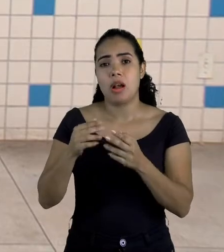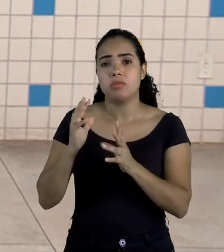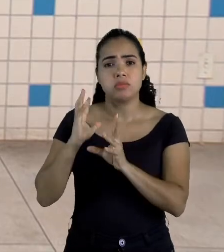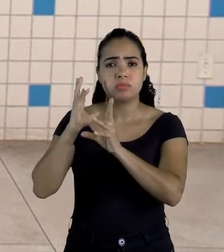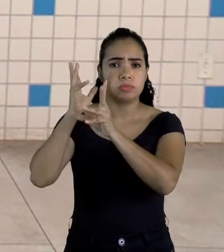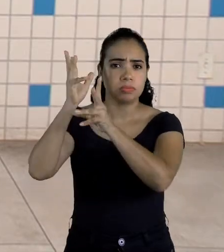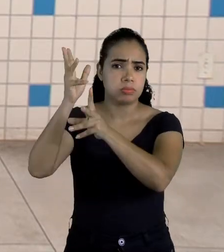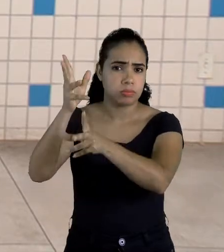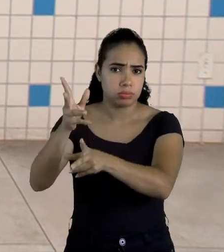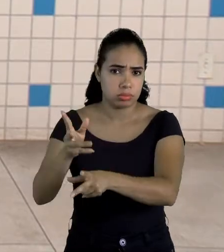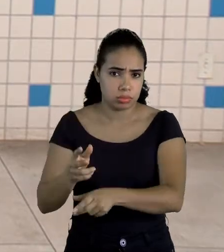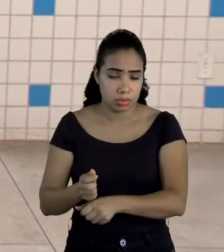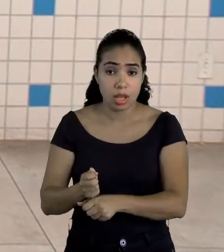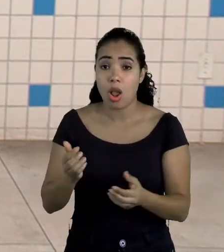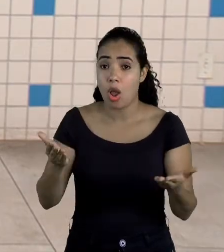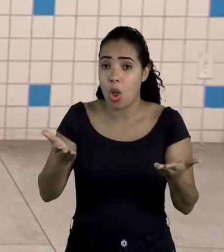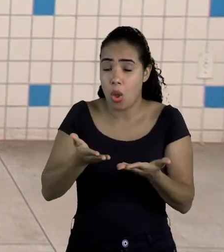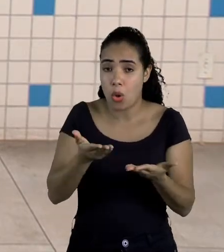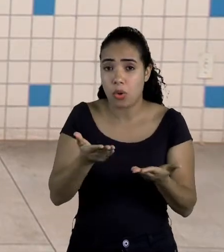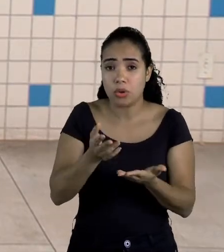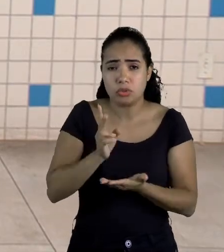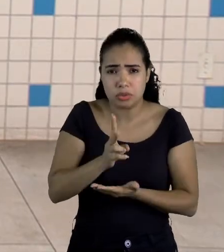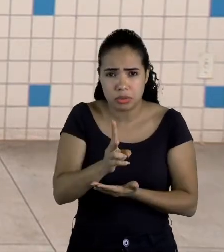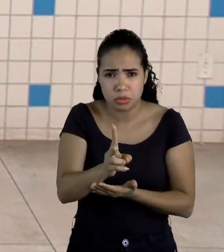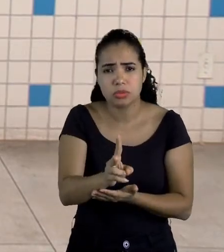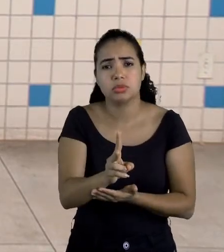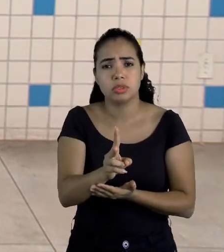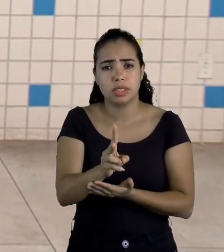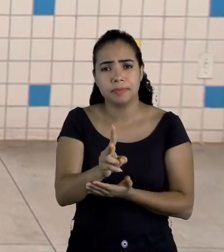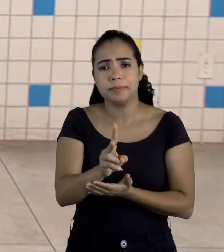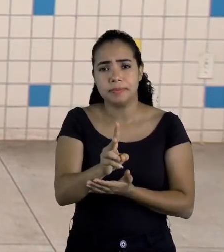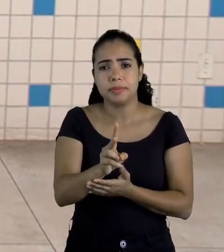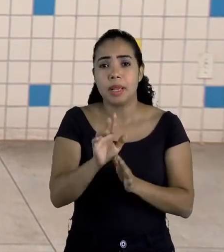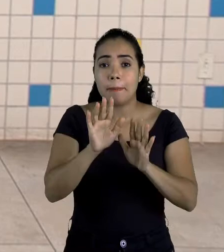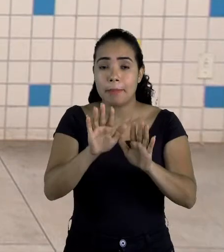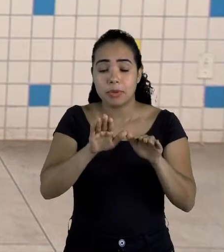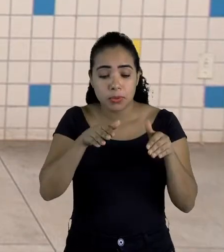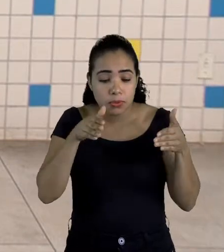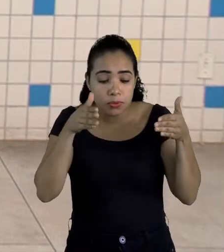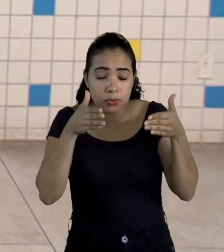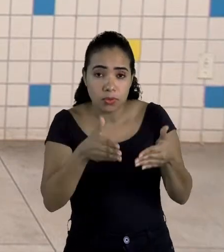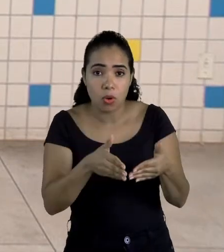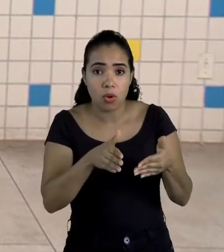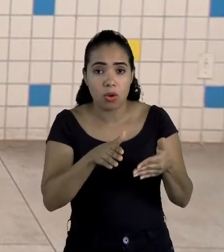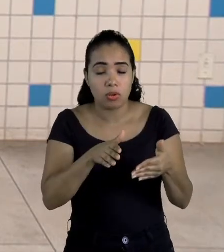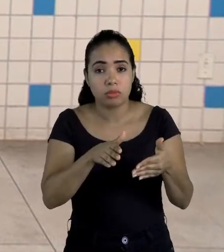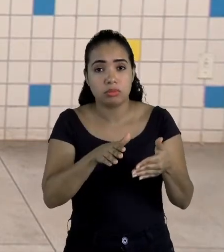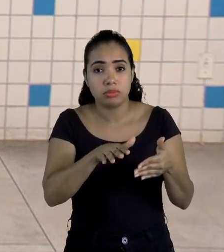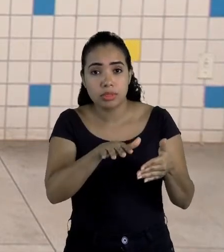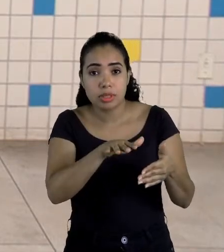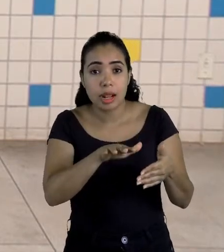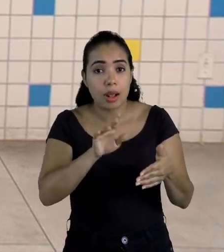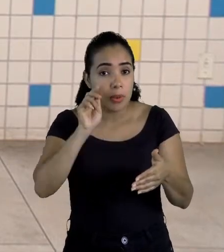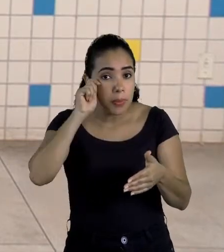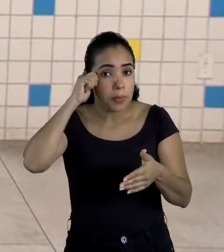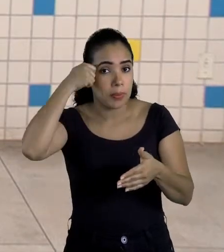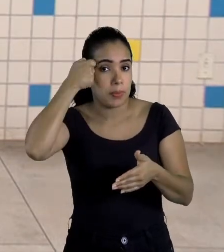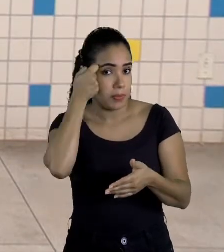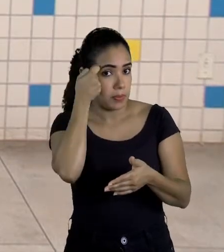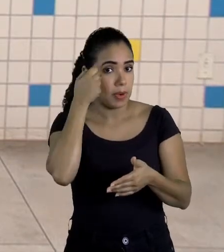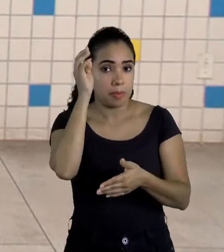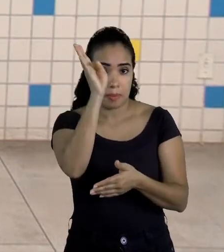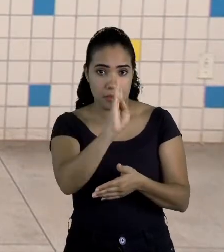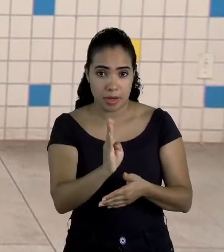sequência aos contos, mas vamos especificar mais no afro-brasileiro